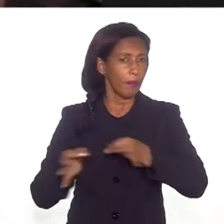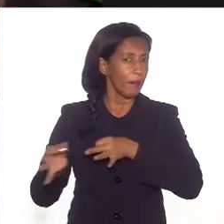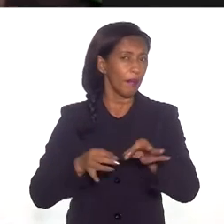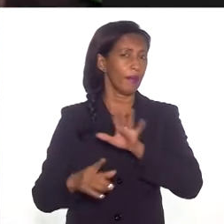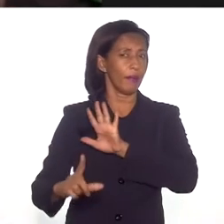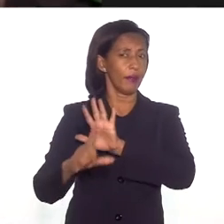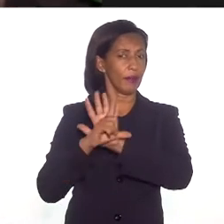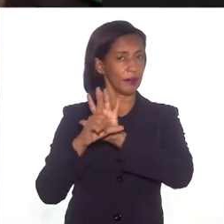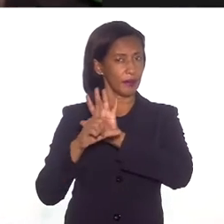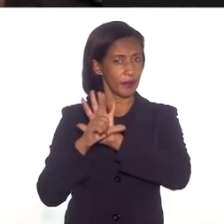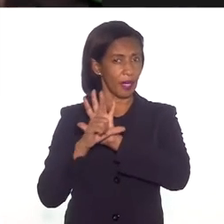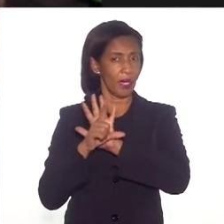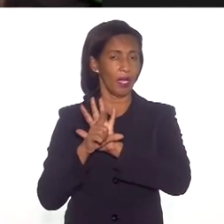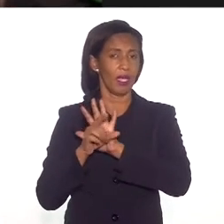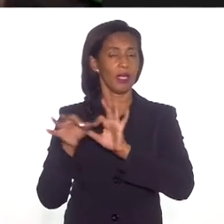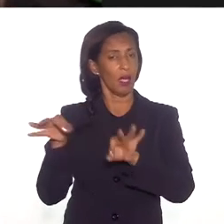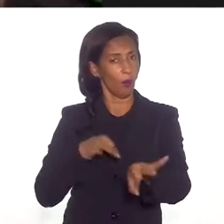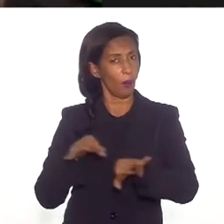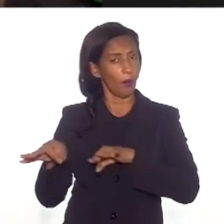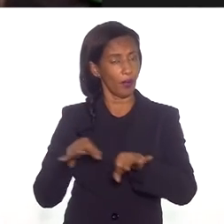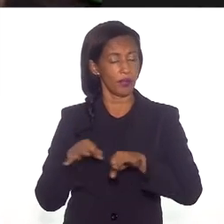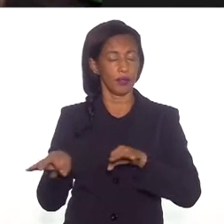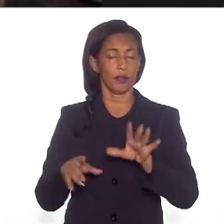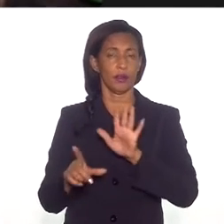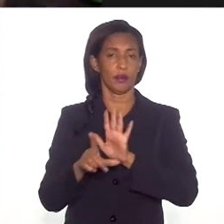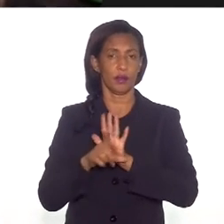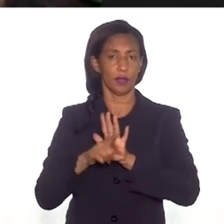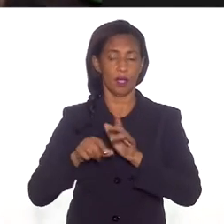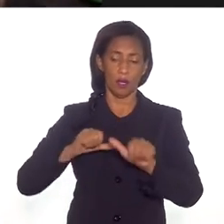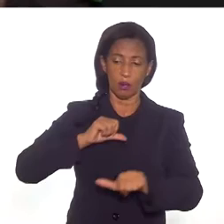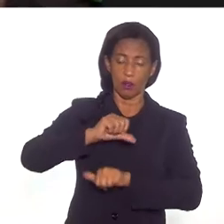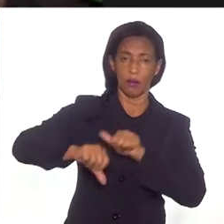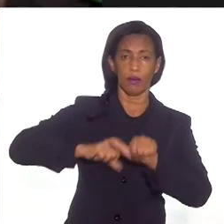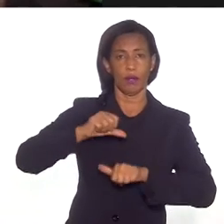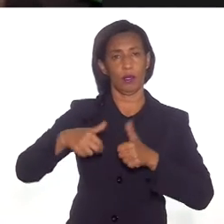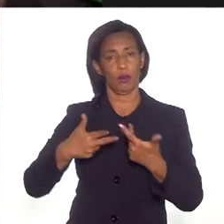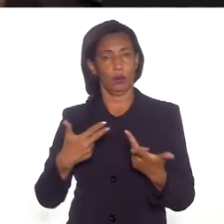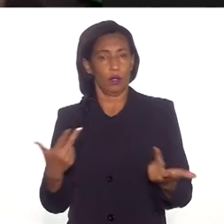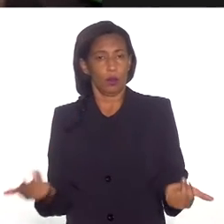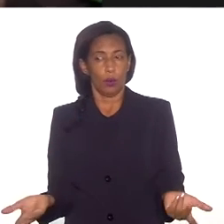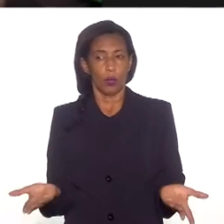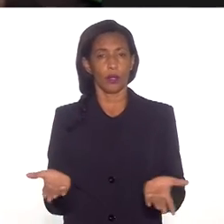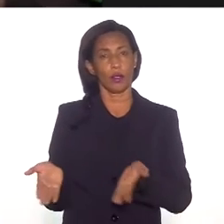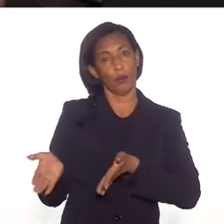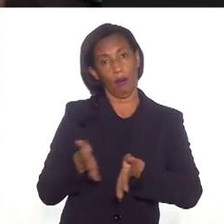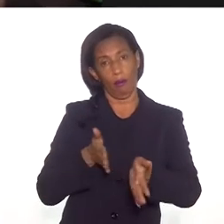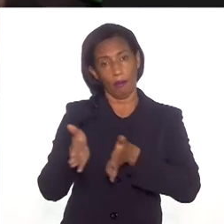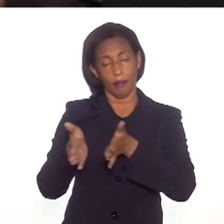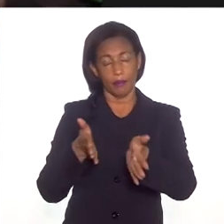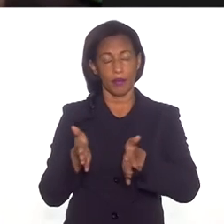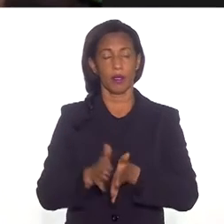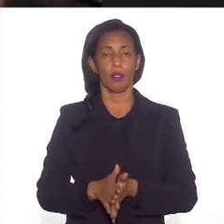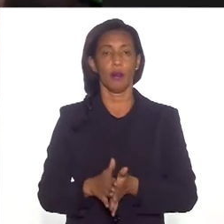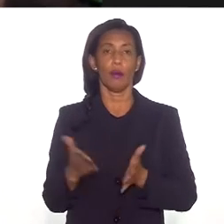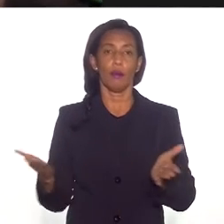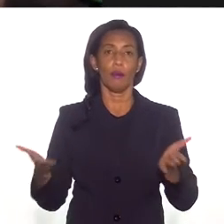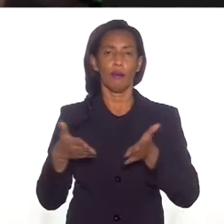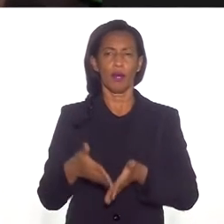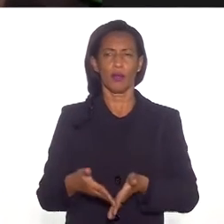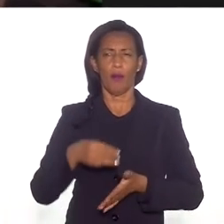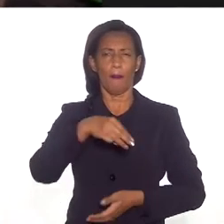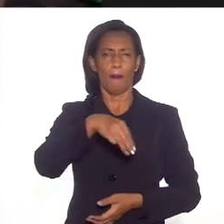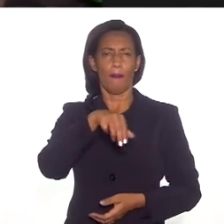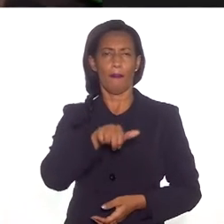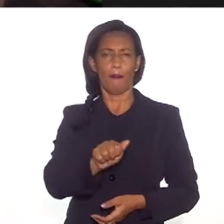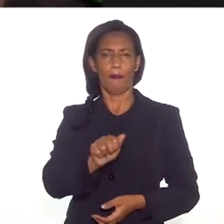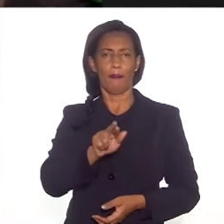depois... Era um projeto de lei, acabou virando outra coisa no meio do caminho, mas que foi com